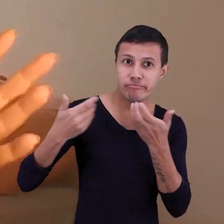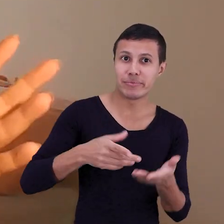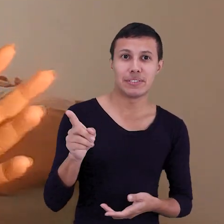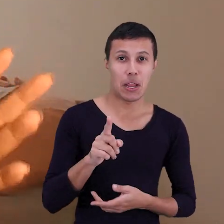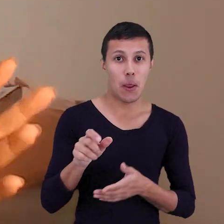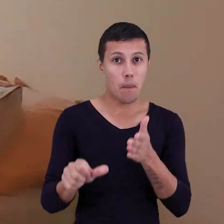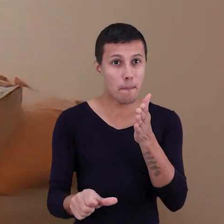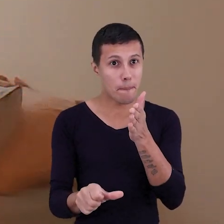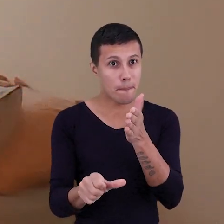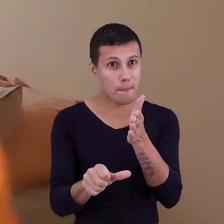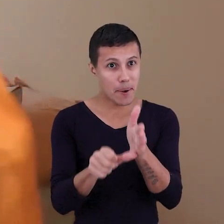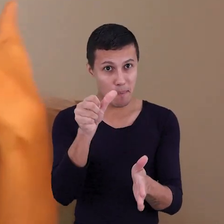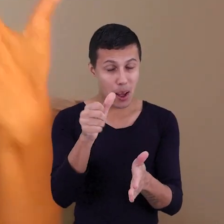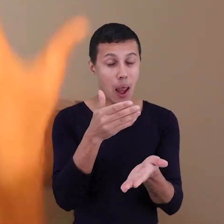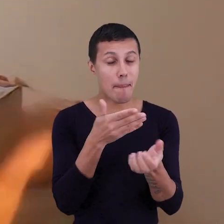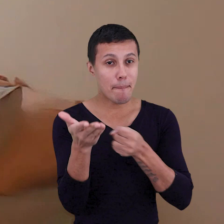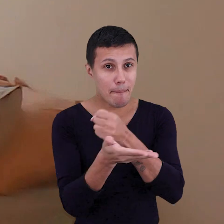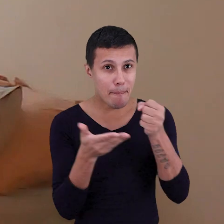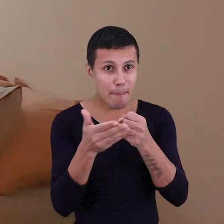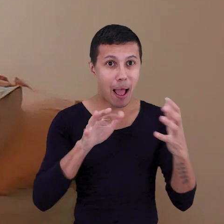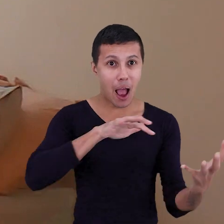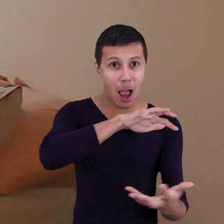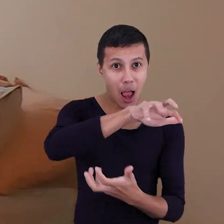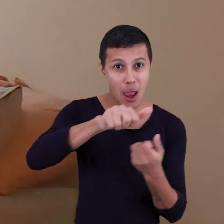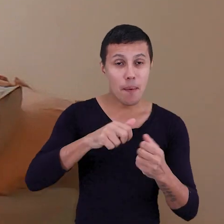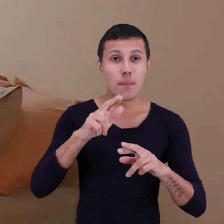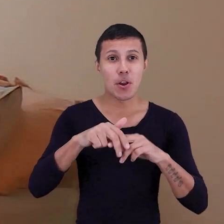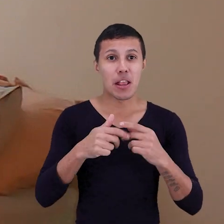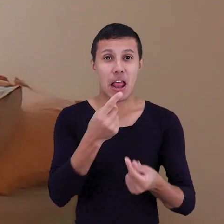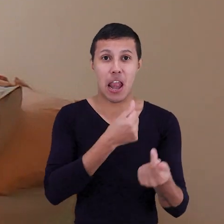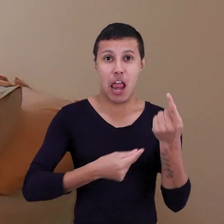sustentabilidade, né? Do que a gente precisa de economia circular.